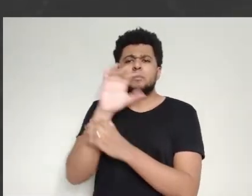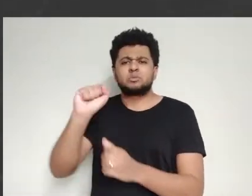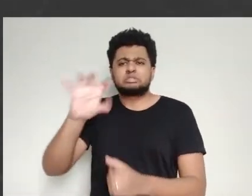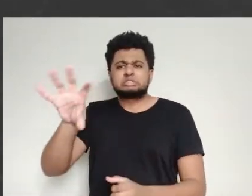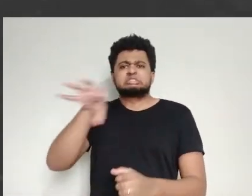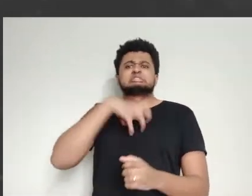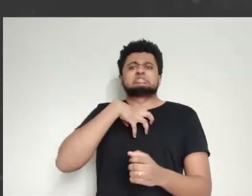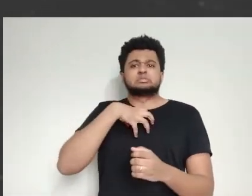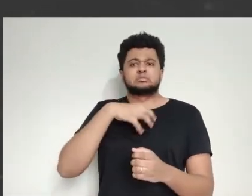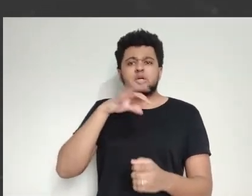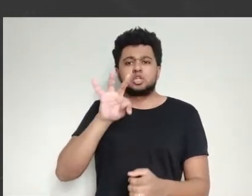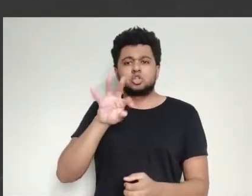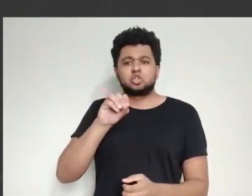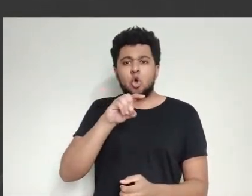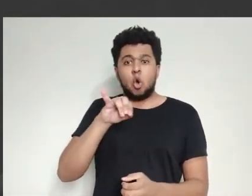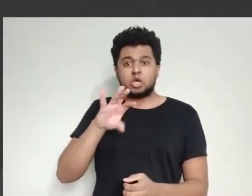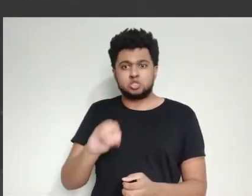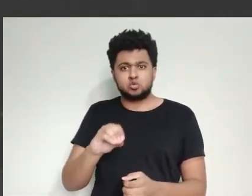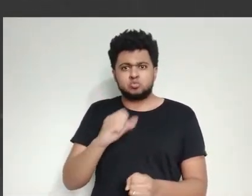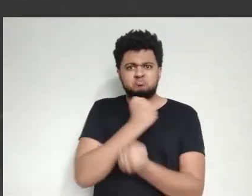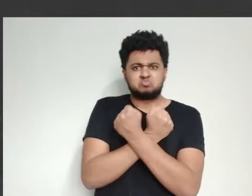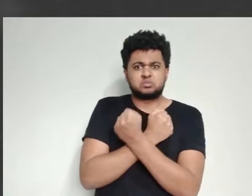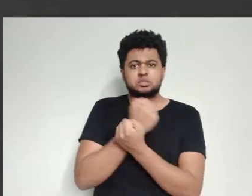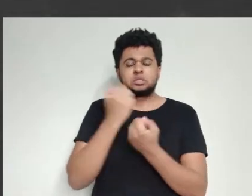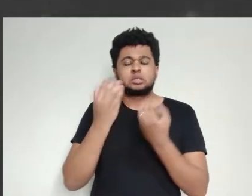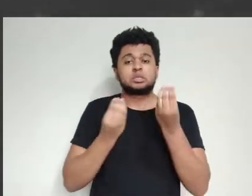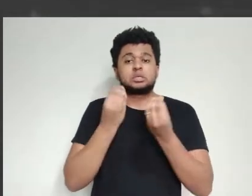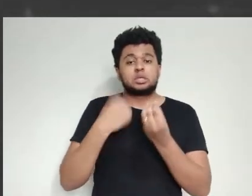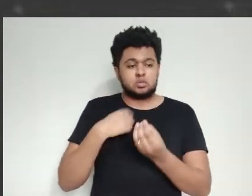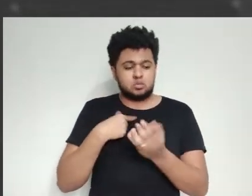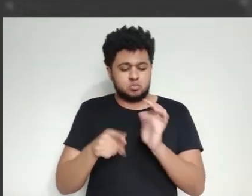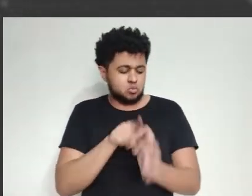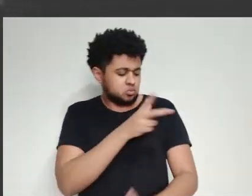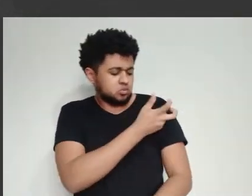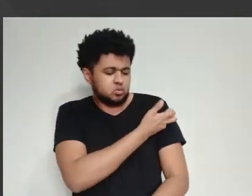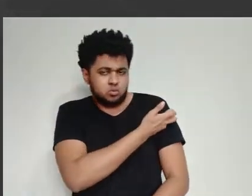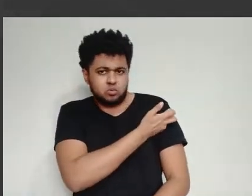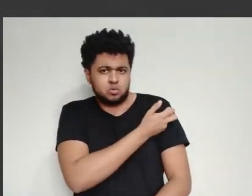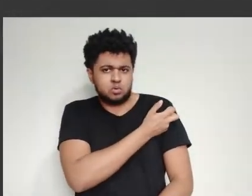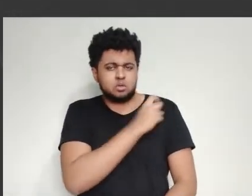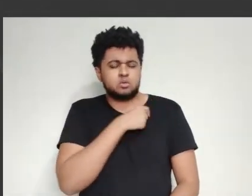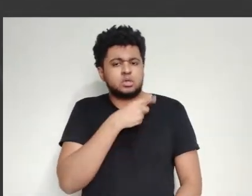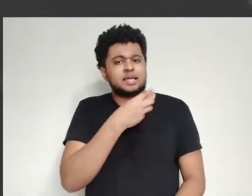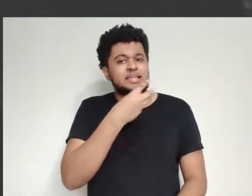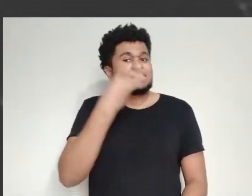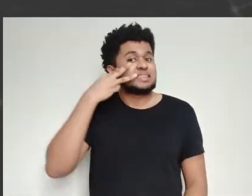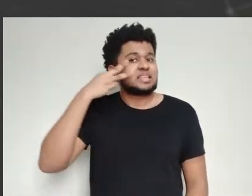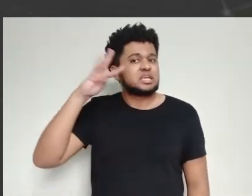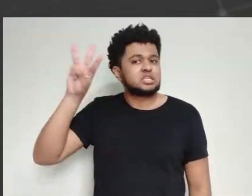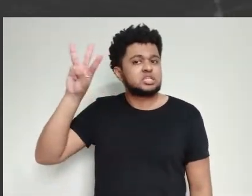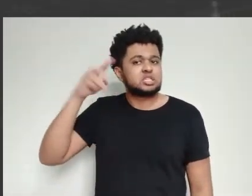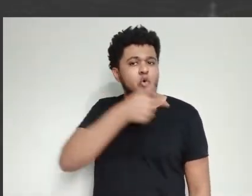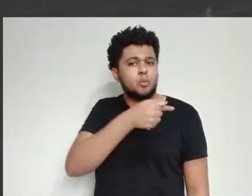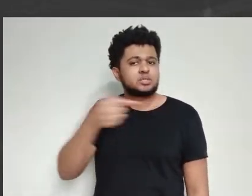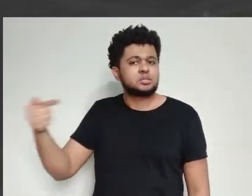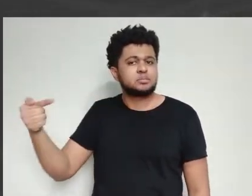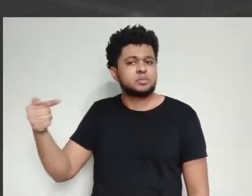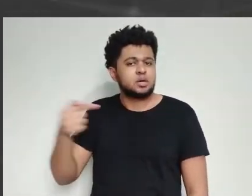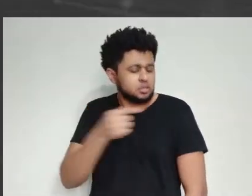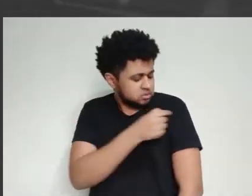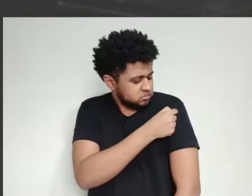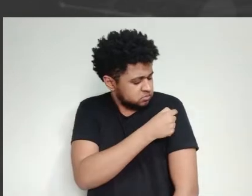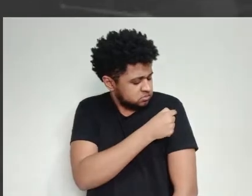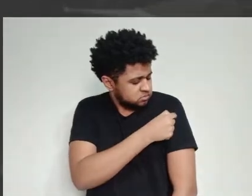adjuvante, quais são as substâncias que vão naquela formulação da vacina para ajudar a estimular mais a indústria do sistema imunológico.